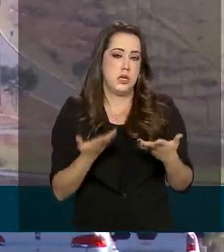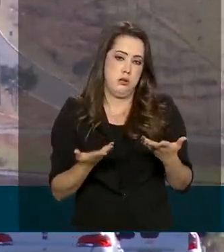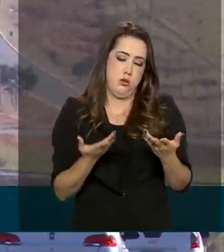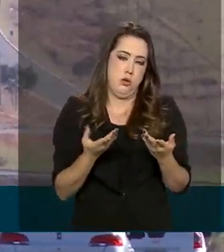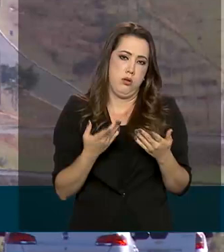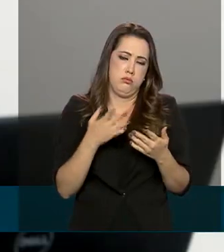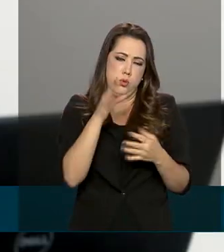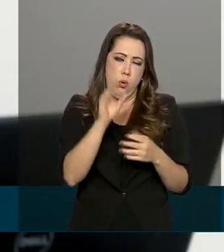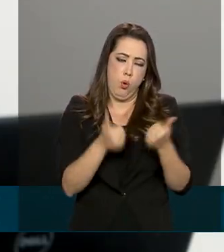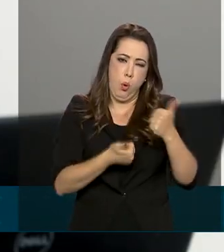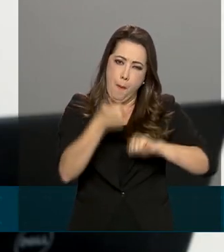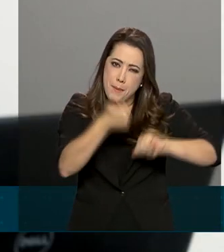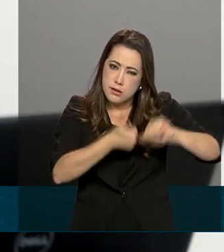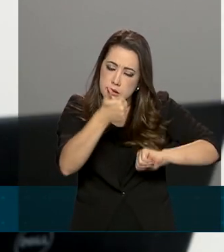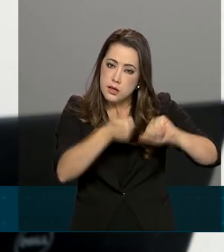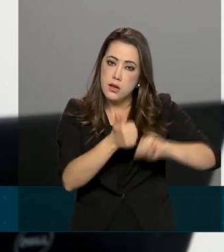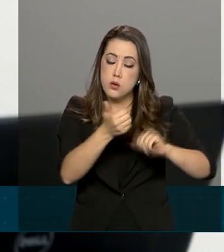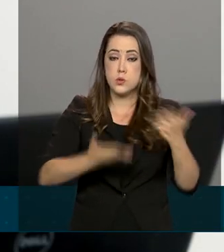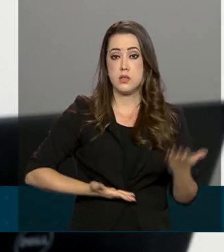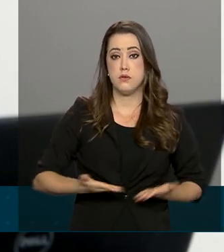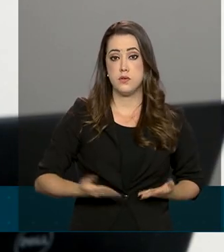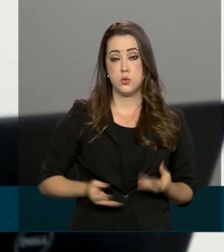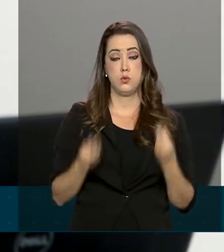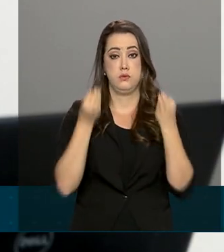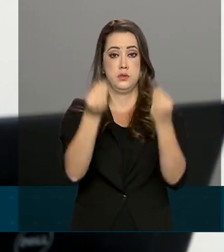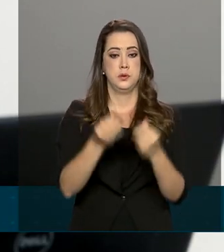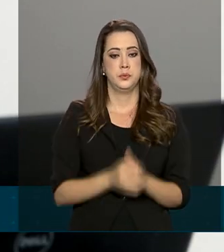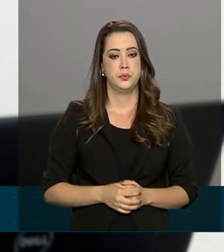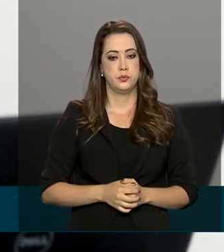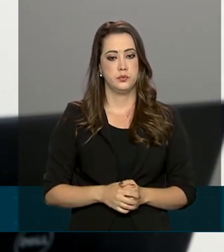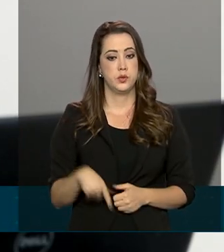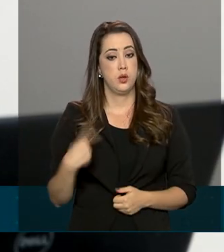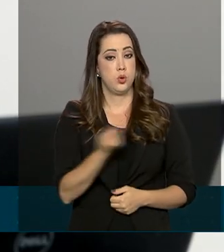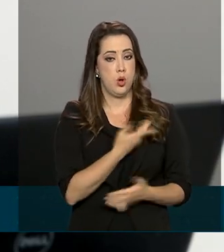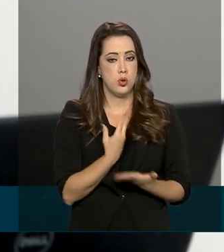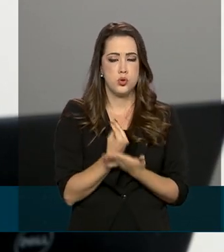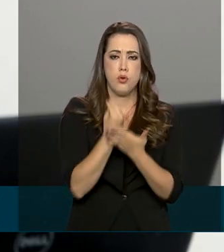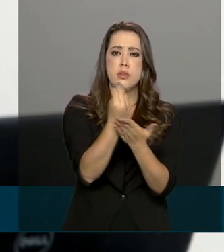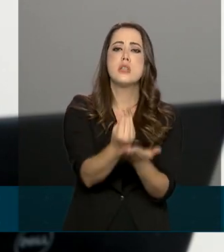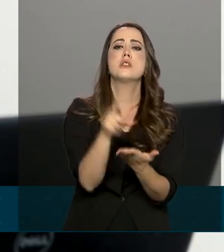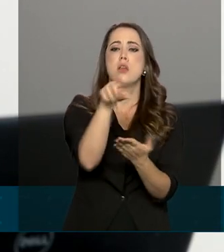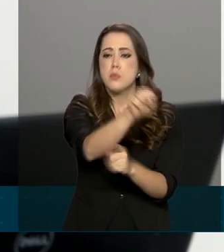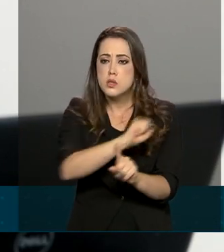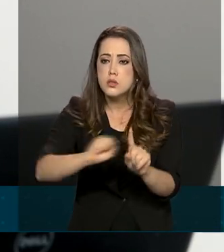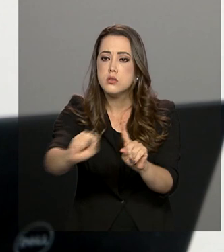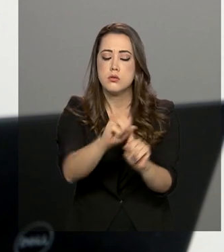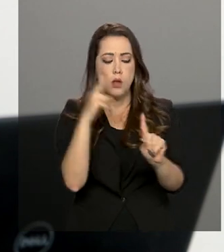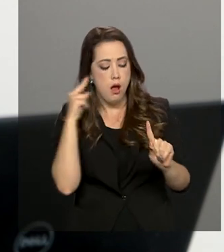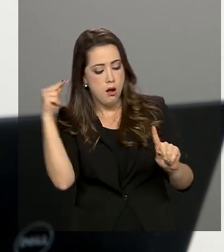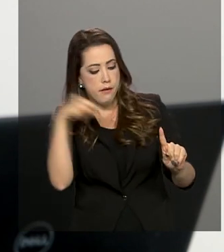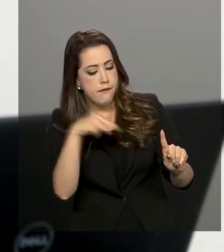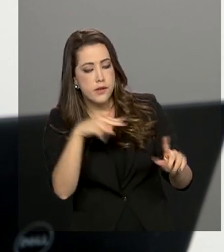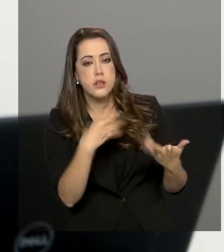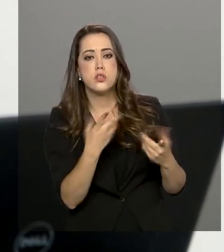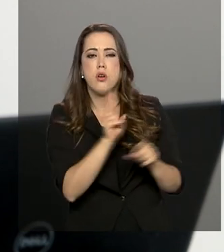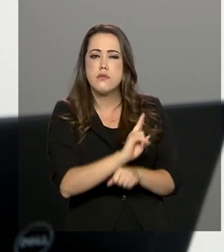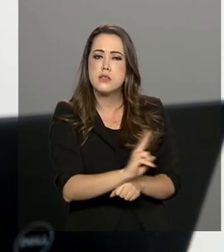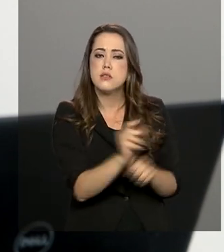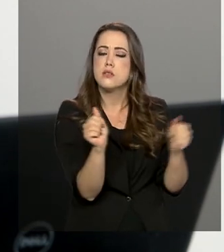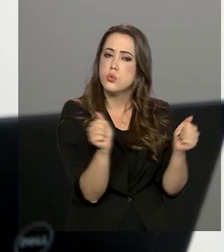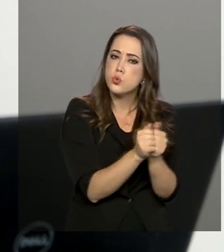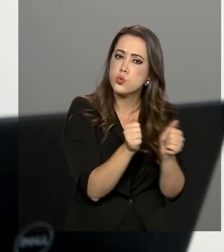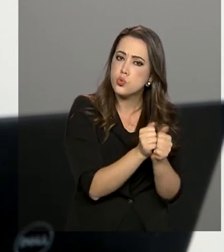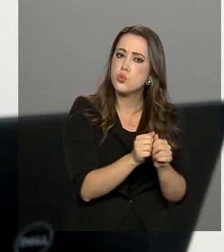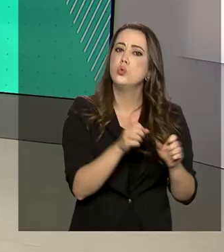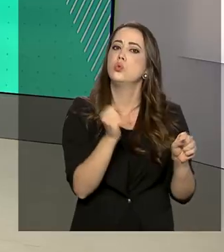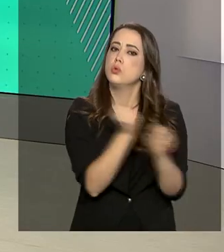executados. Nós podemos proporcionar à sociedade que faça um acompanhamento e uma fiscalização de